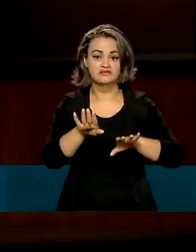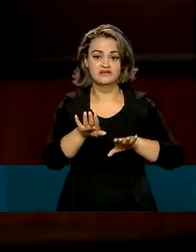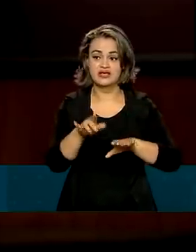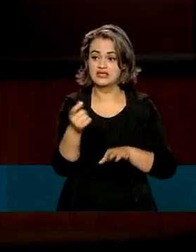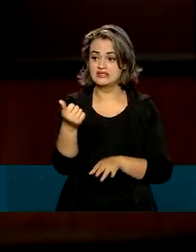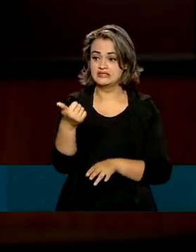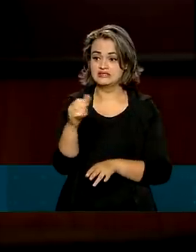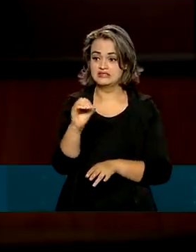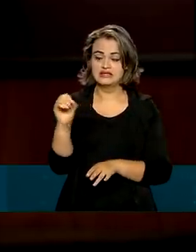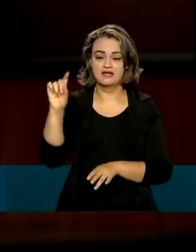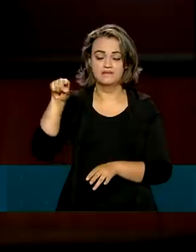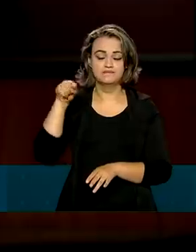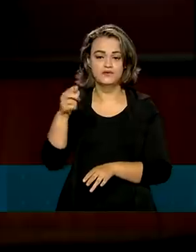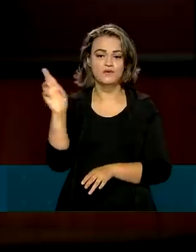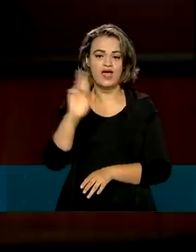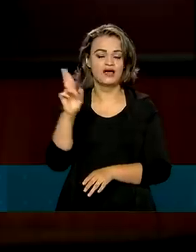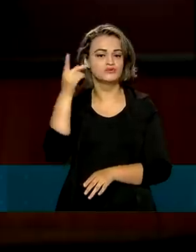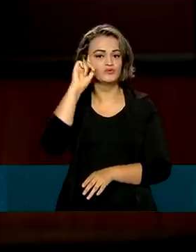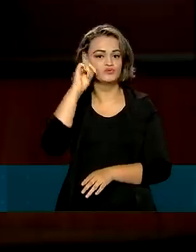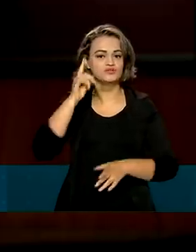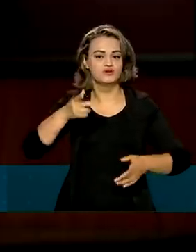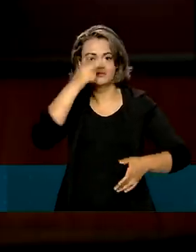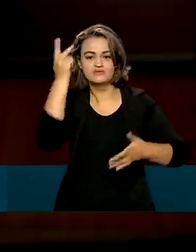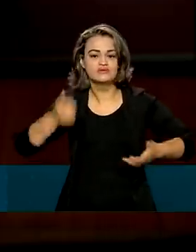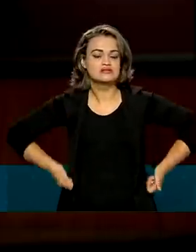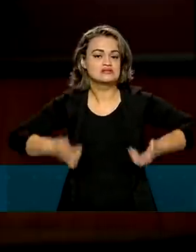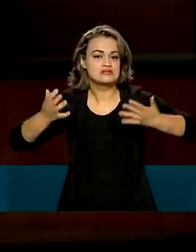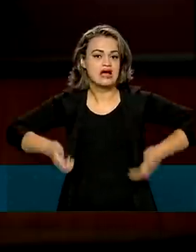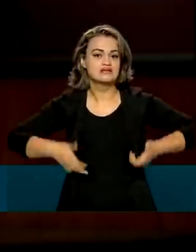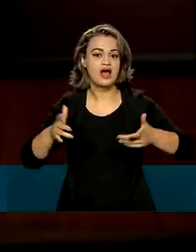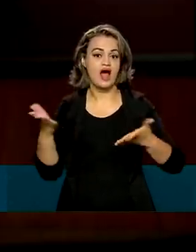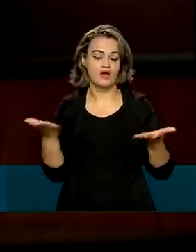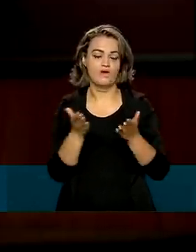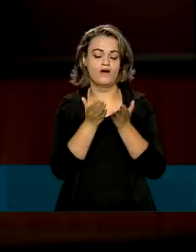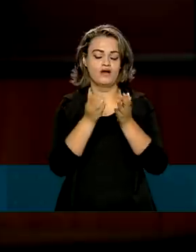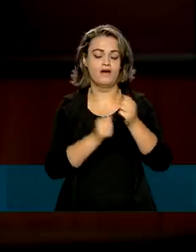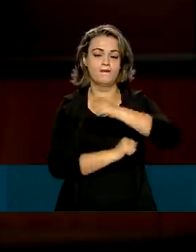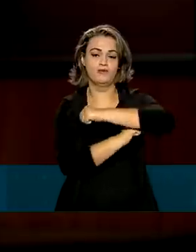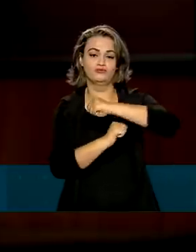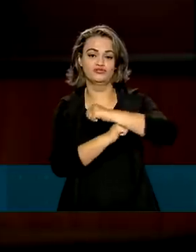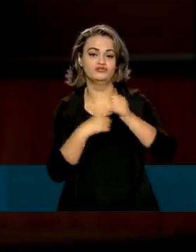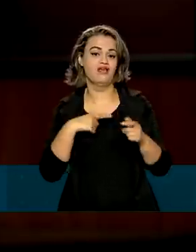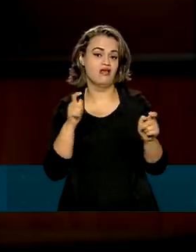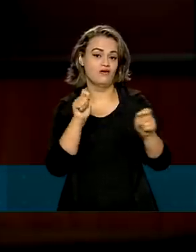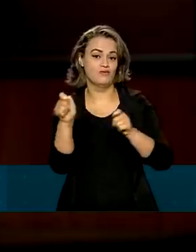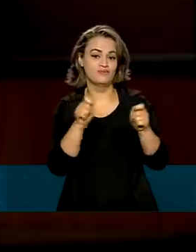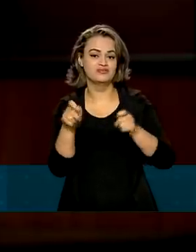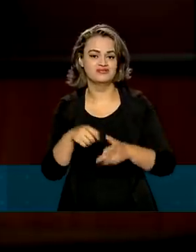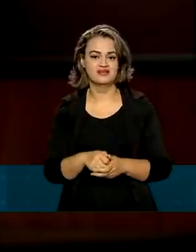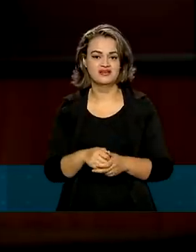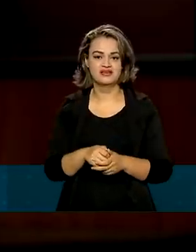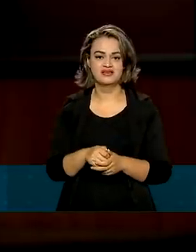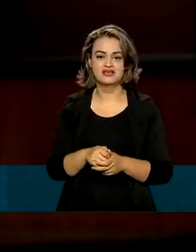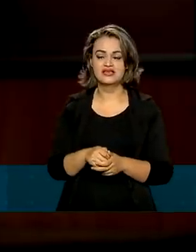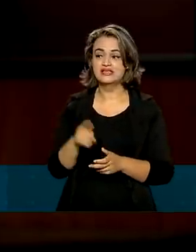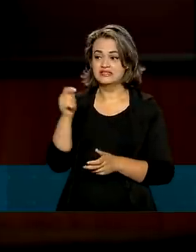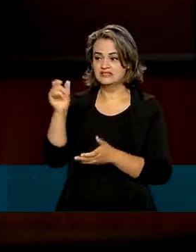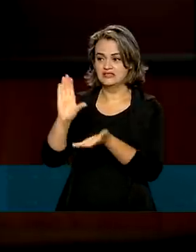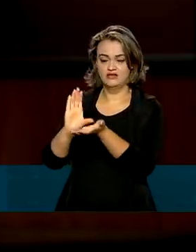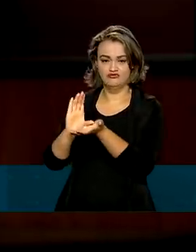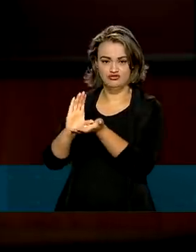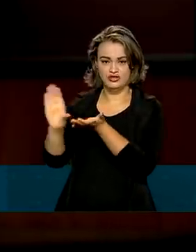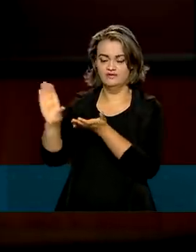por mês, ou melhor, por dia. Era uma questão astronômica. Se esse recurso vai para a mão do ministro Rogério Marinho,